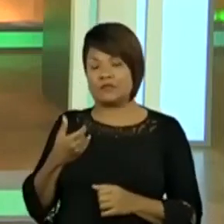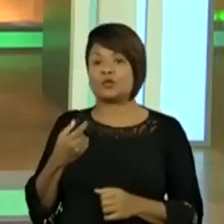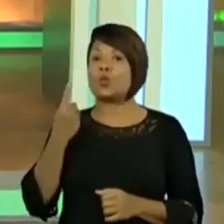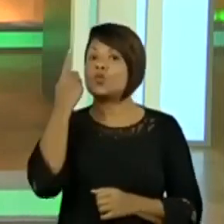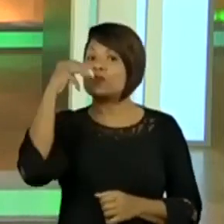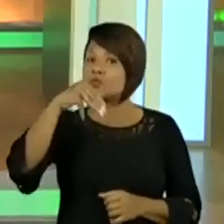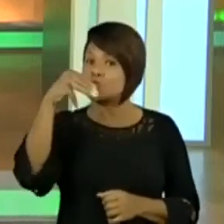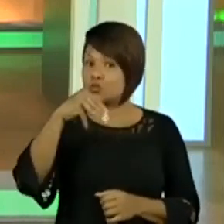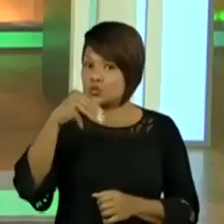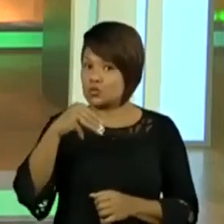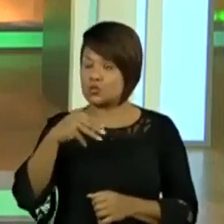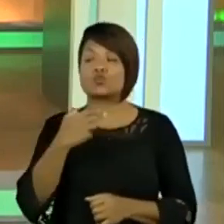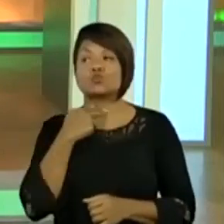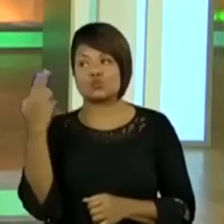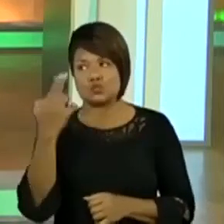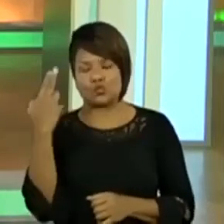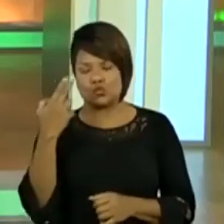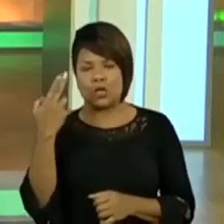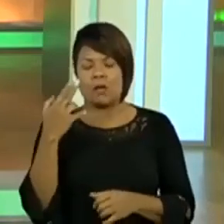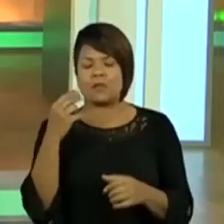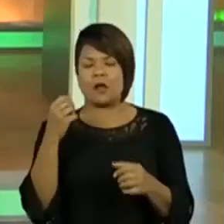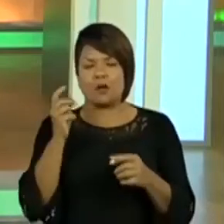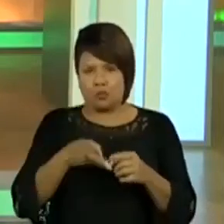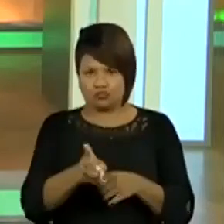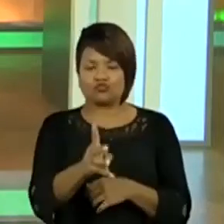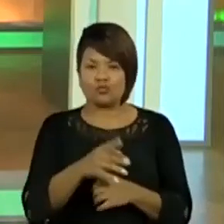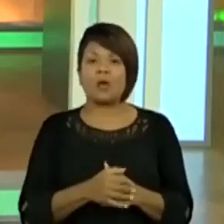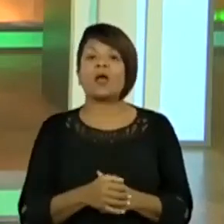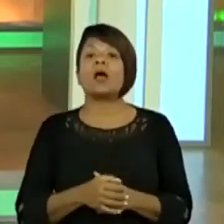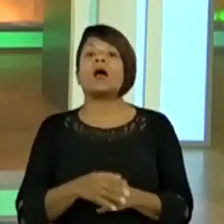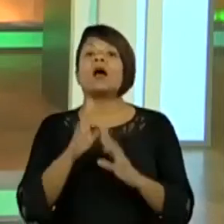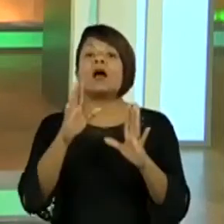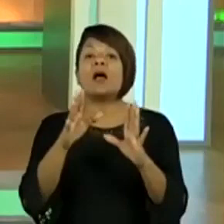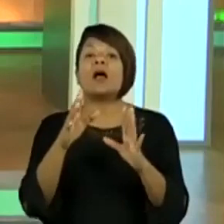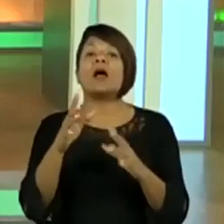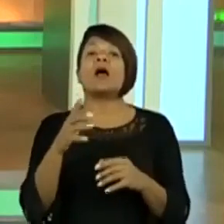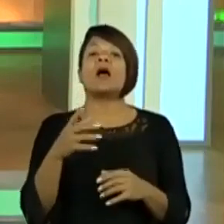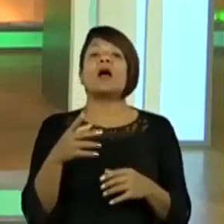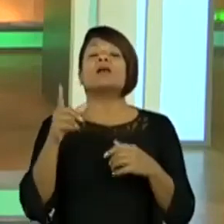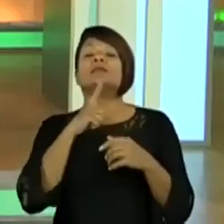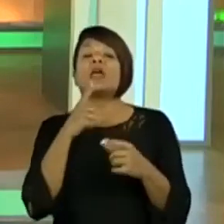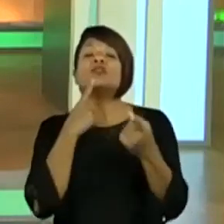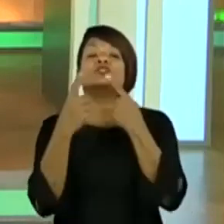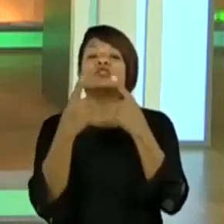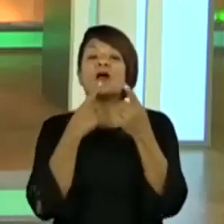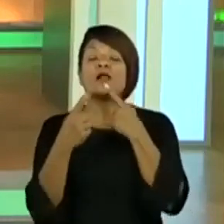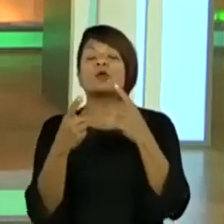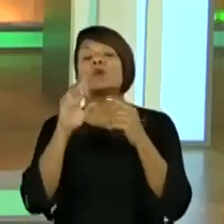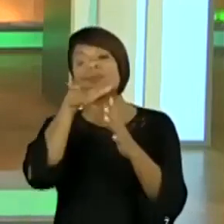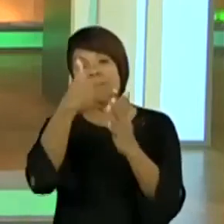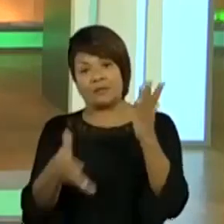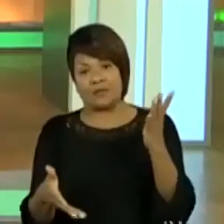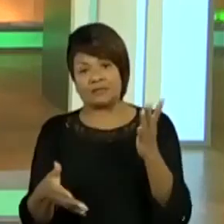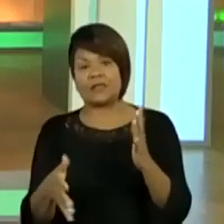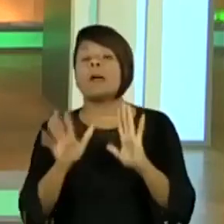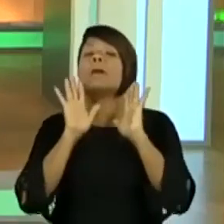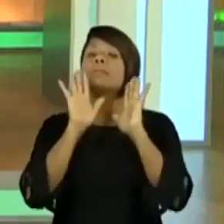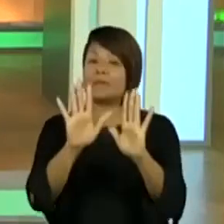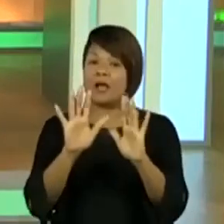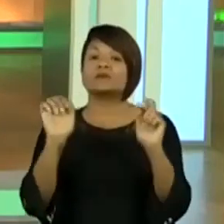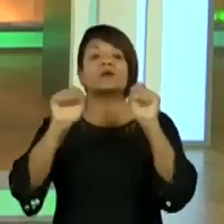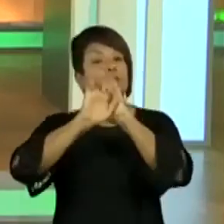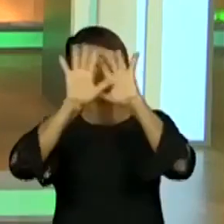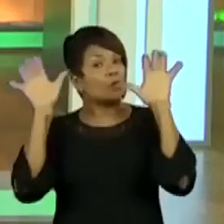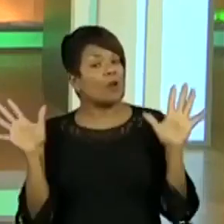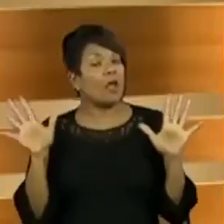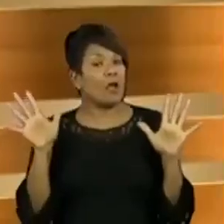falta um minuto só e não vai dar para a gente trabalhar, ter o nosso diálogo em libras. Mas olha, que fica muito claro